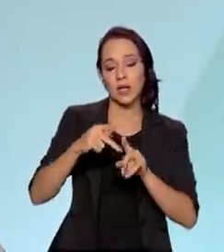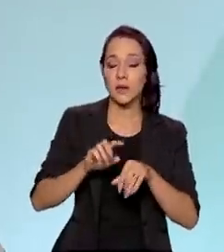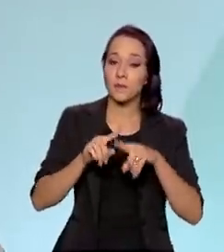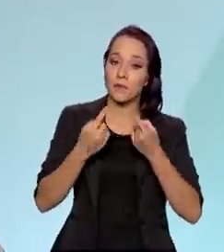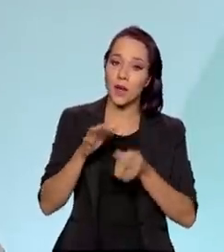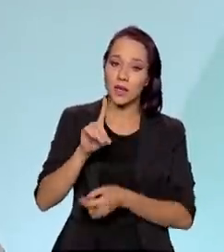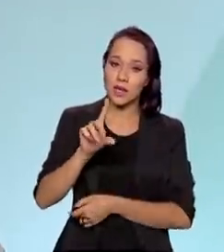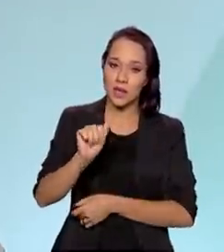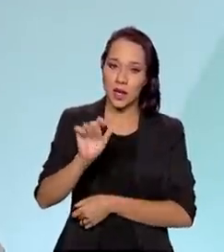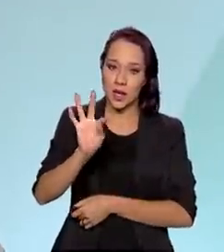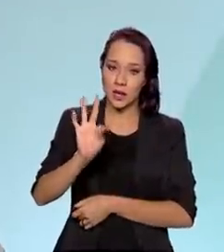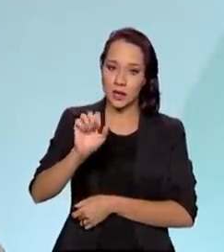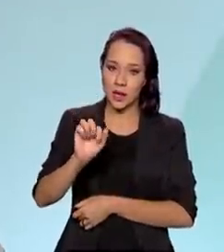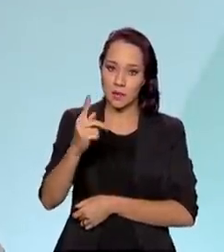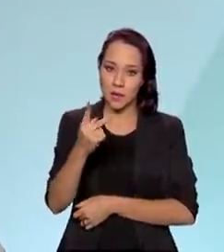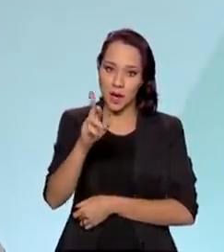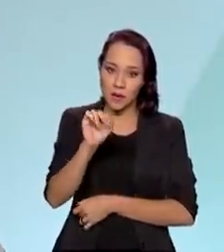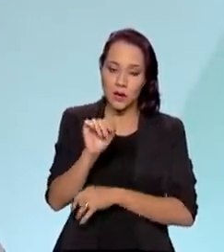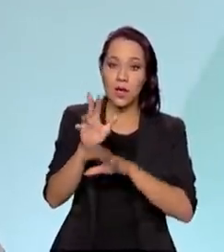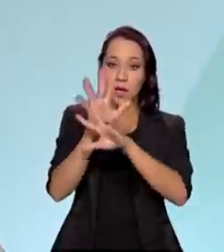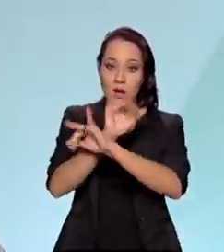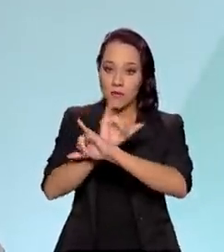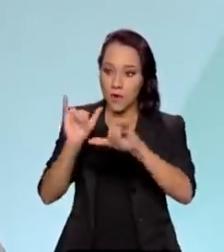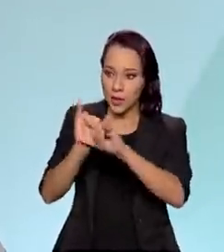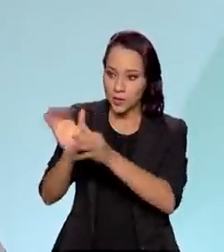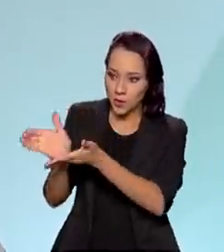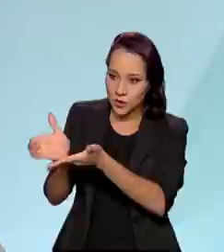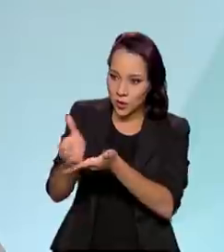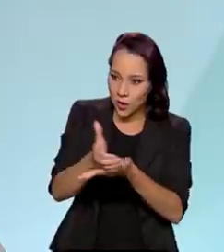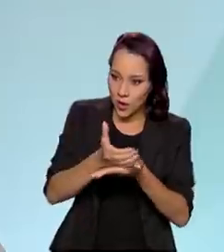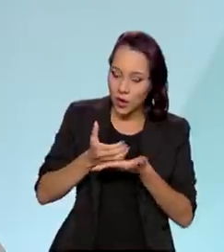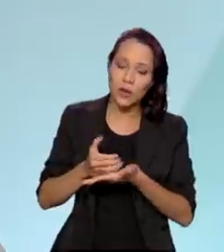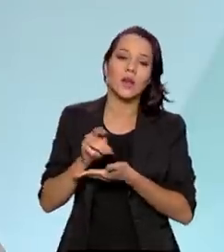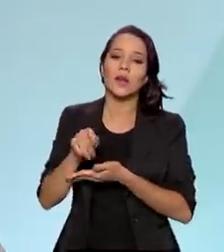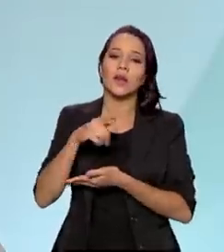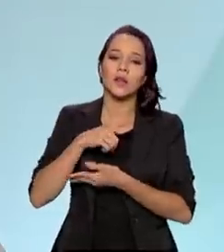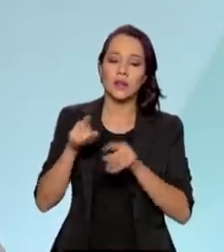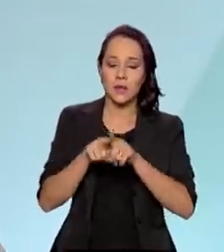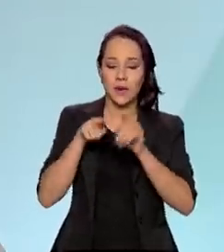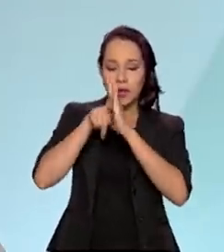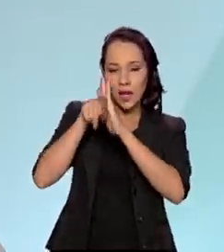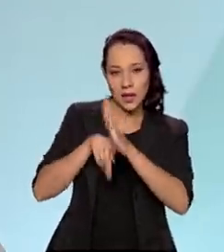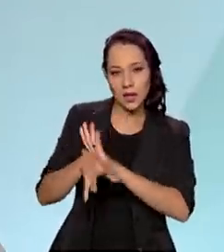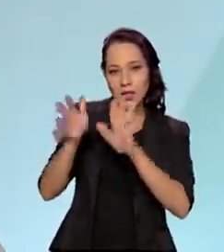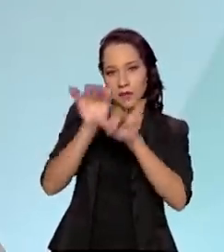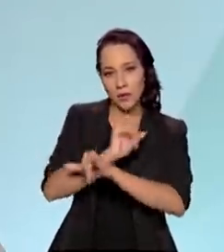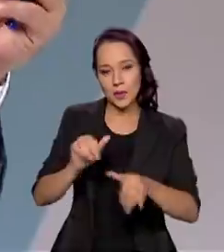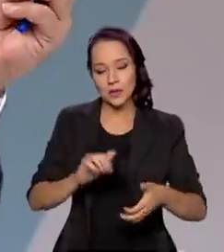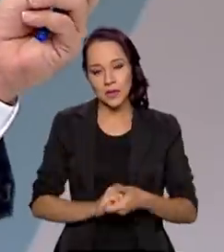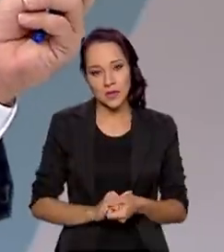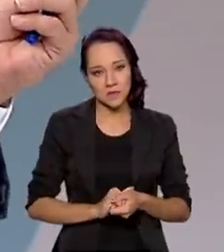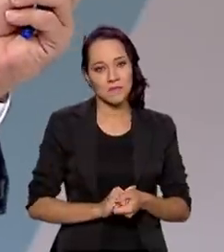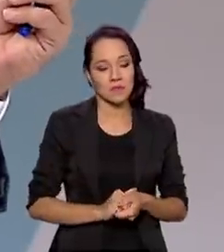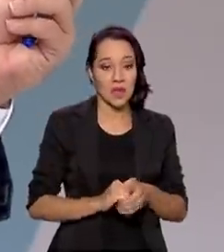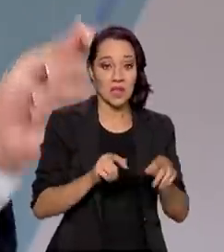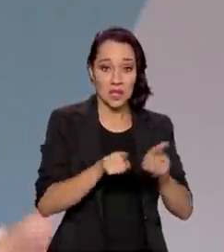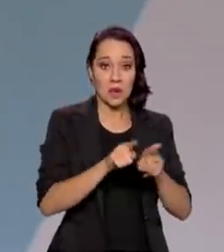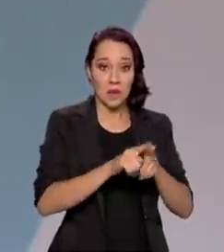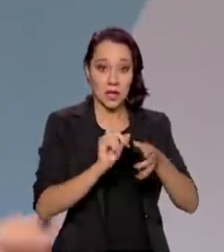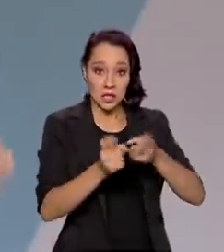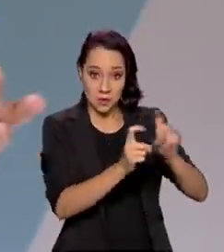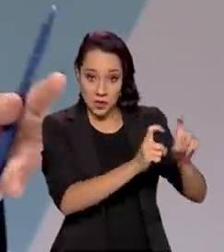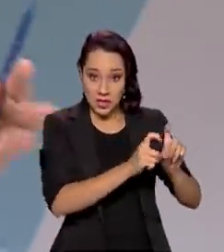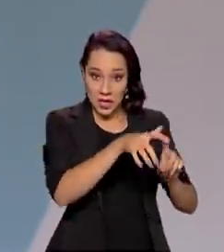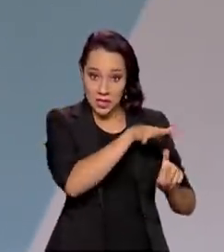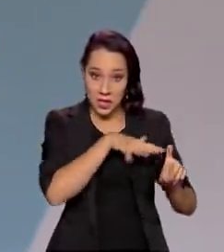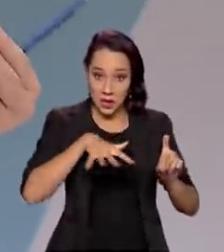Dataprev é que possibilita e gera essas informações, novamente a gente cai naquela questão da análise dos dados. E da governança, que a gente falou no primeiro